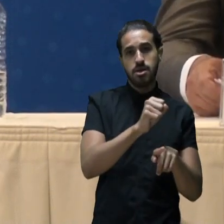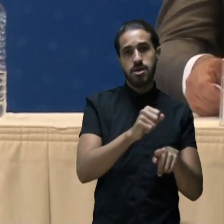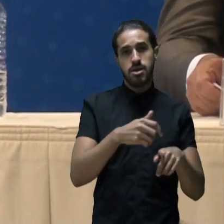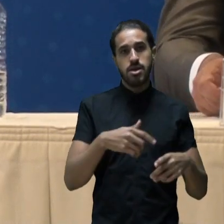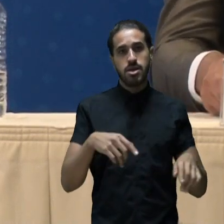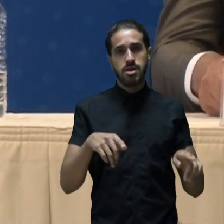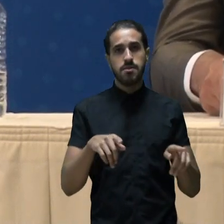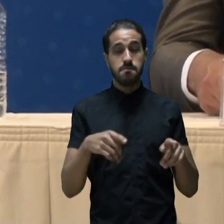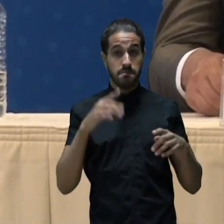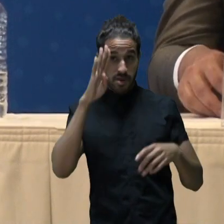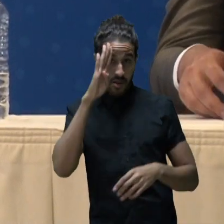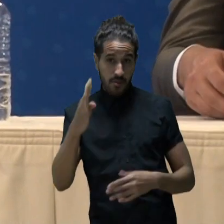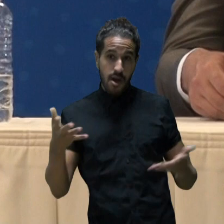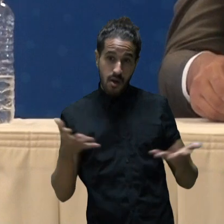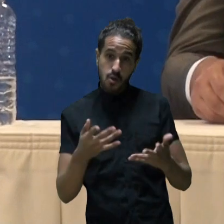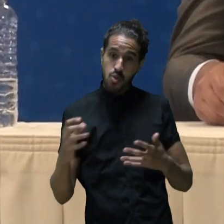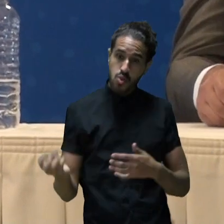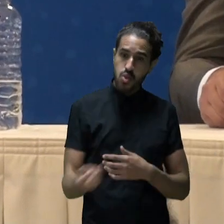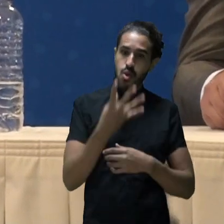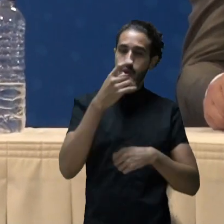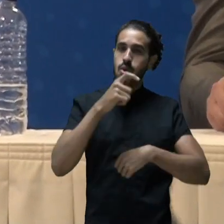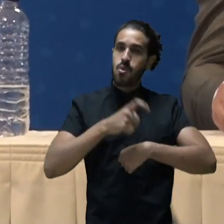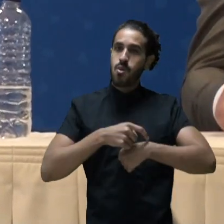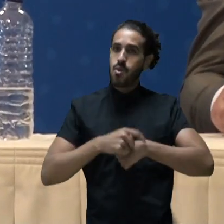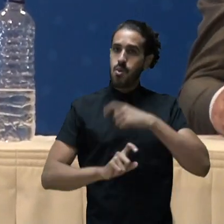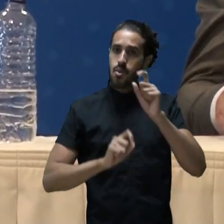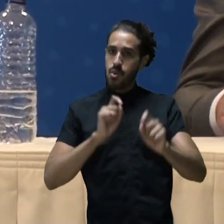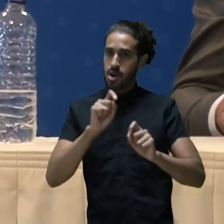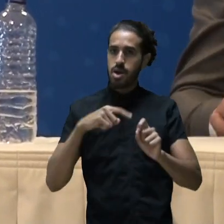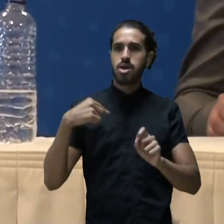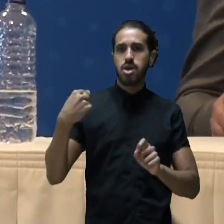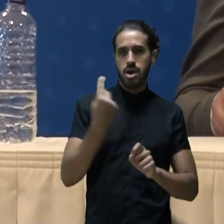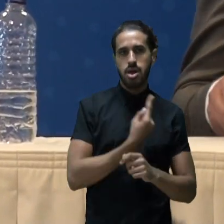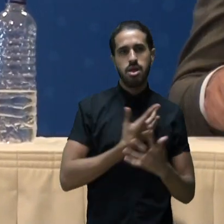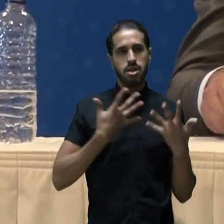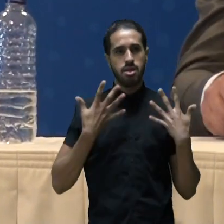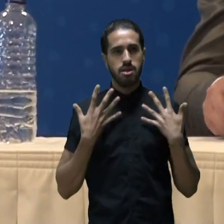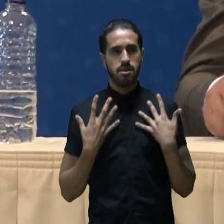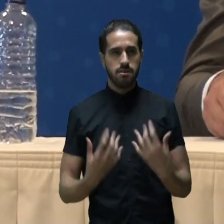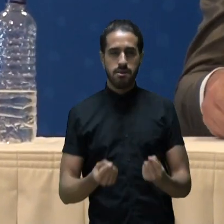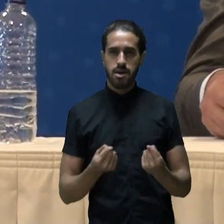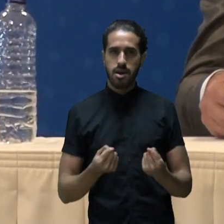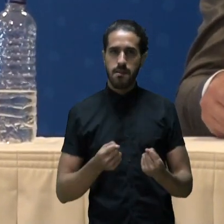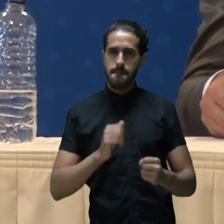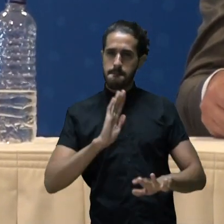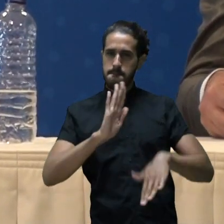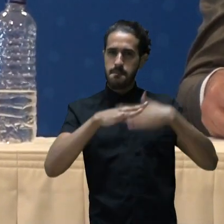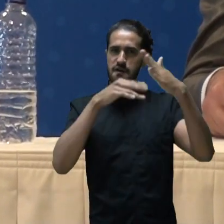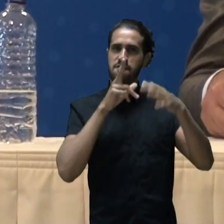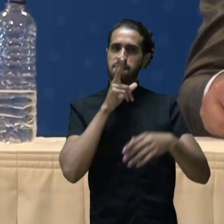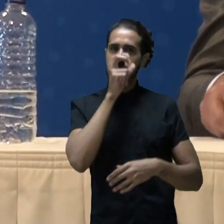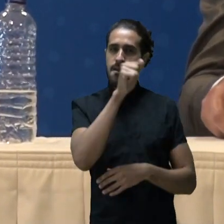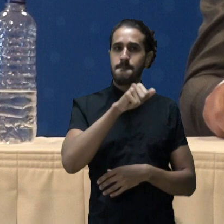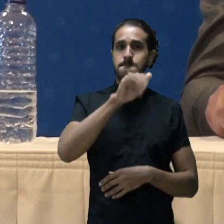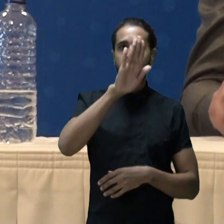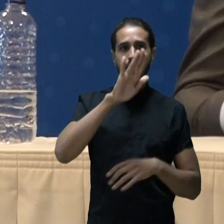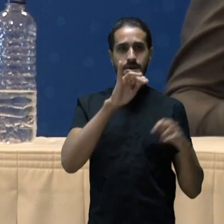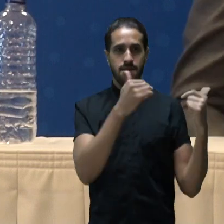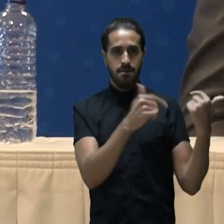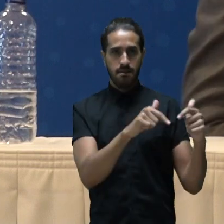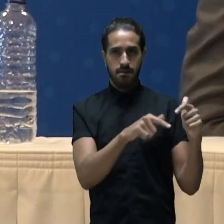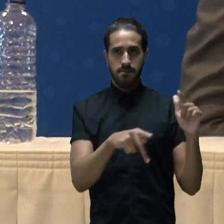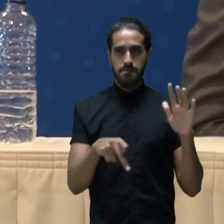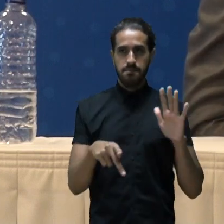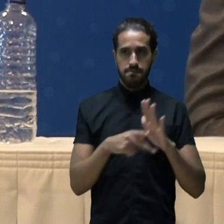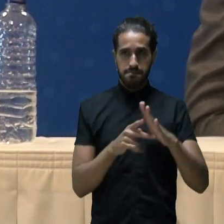e, sobretudo, agora, nesse novo tempo em que nós vamos potencializar o